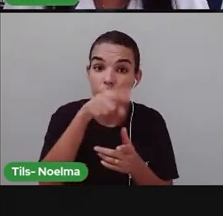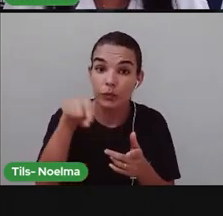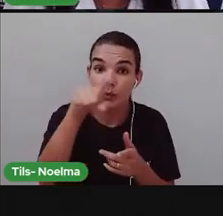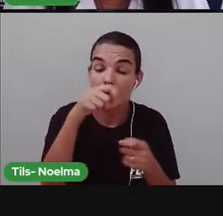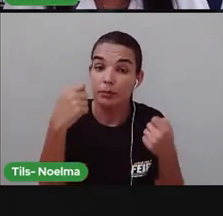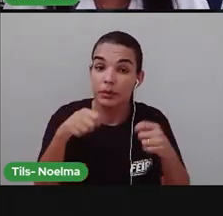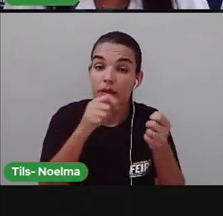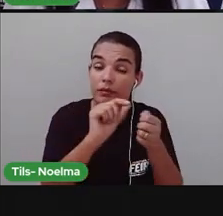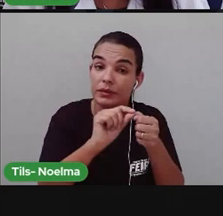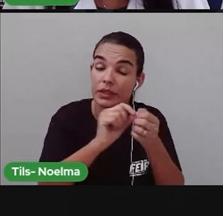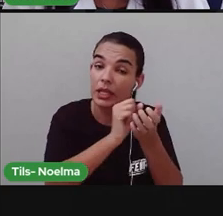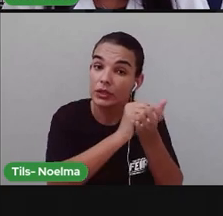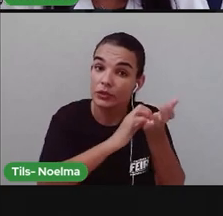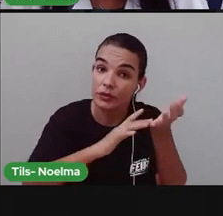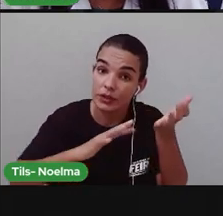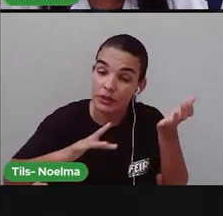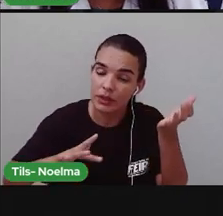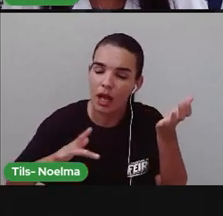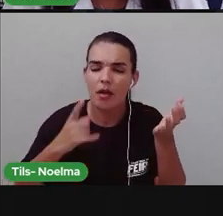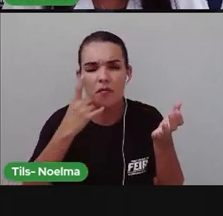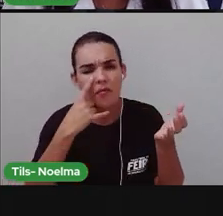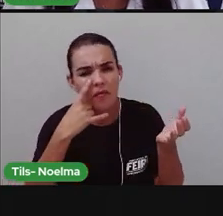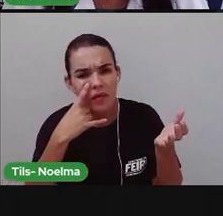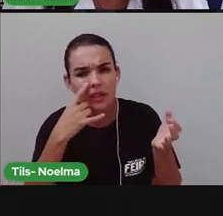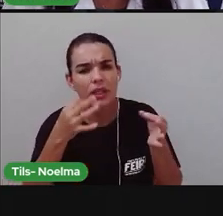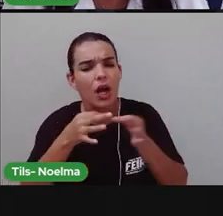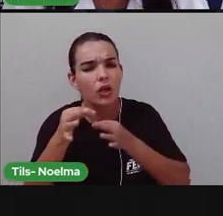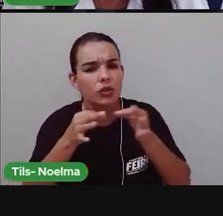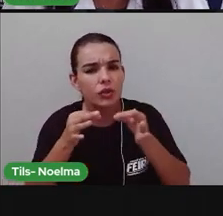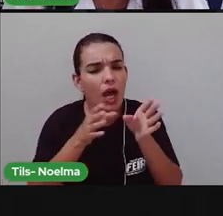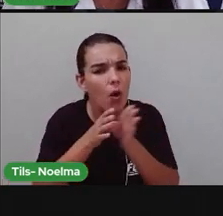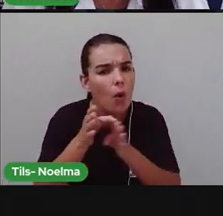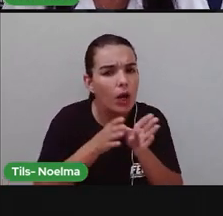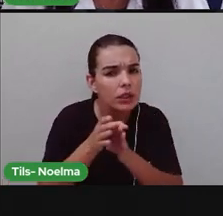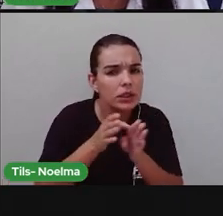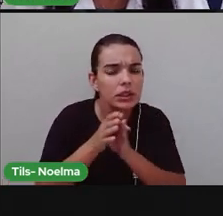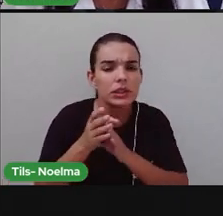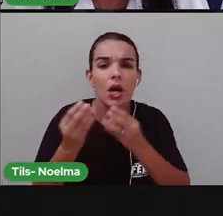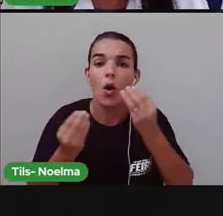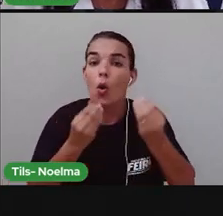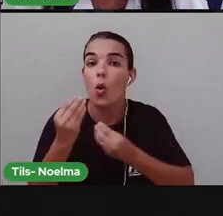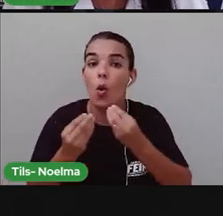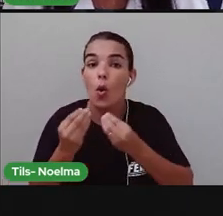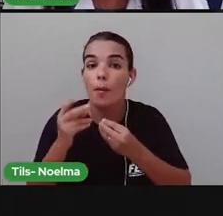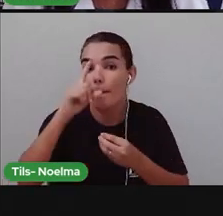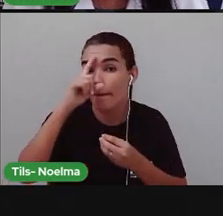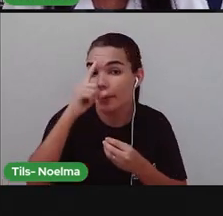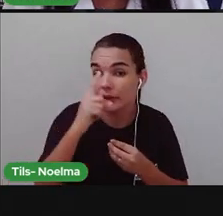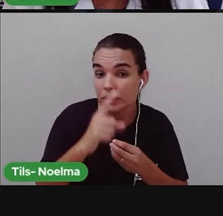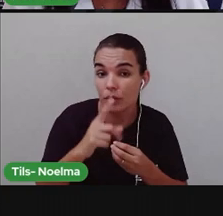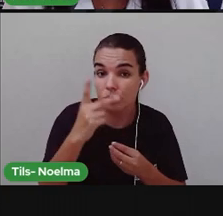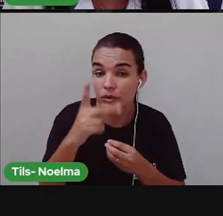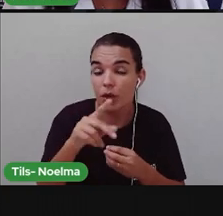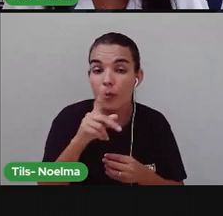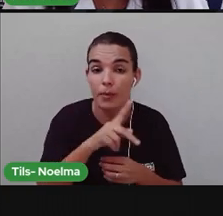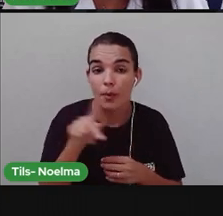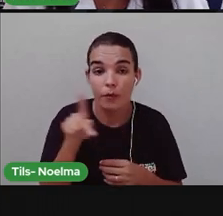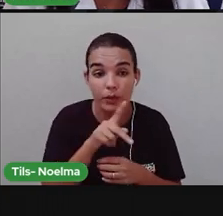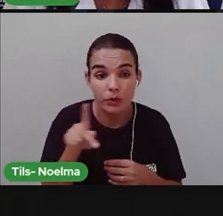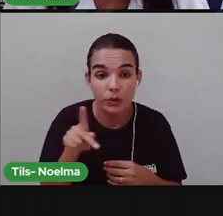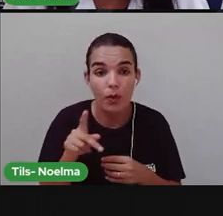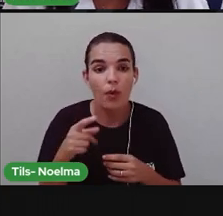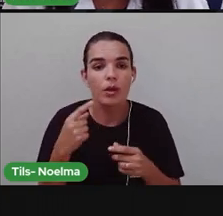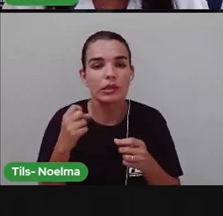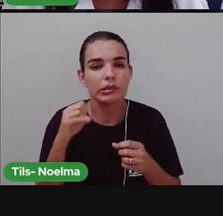atividades Direitinho Analise lá direitinho As orientações Dos alunos Que foi encaminhada Aí pelo seu professor Né